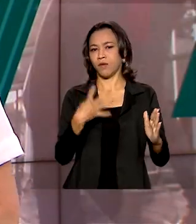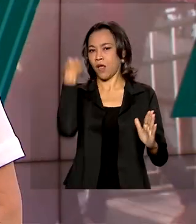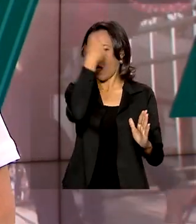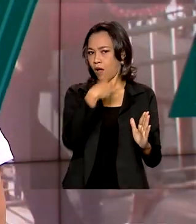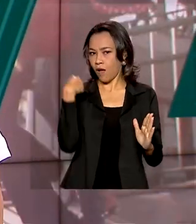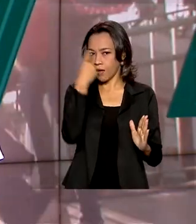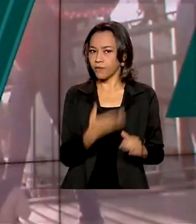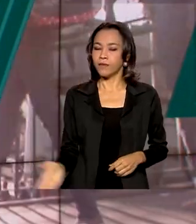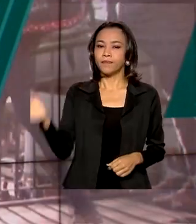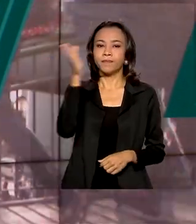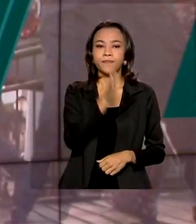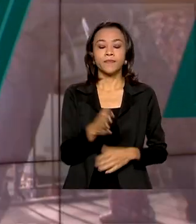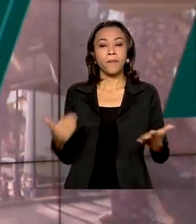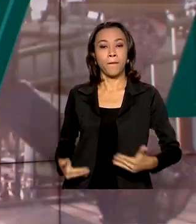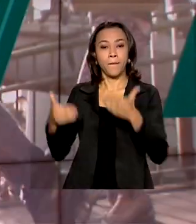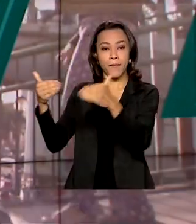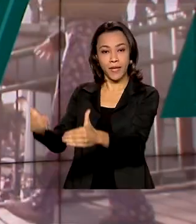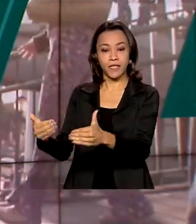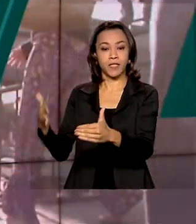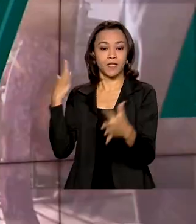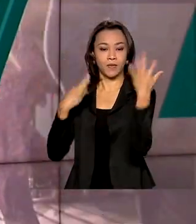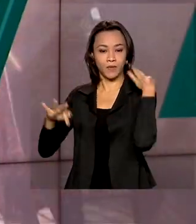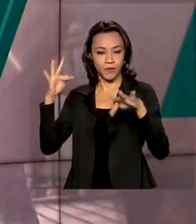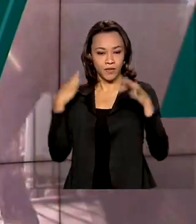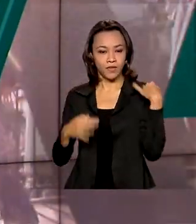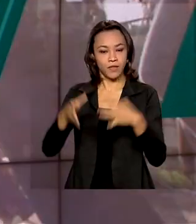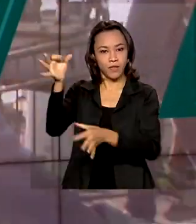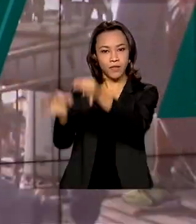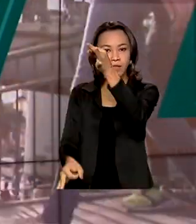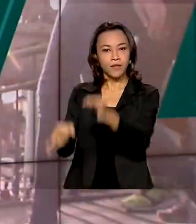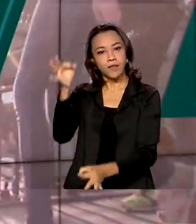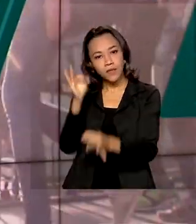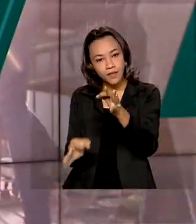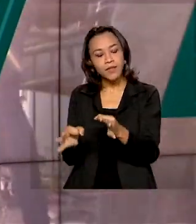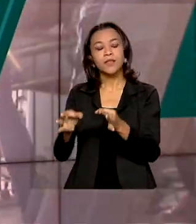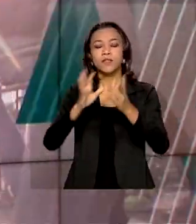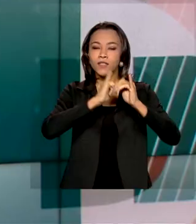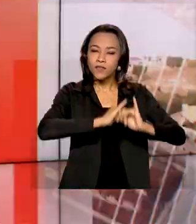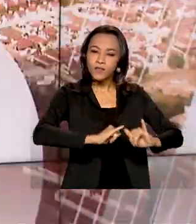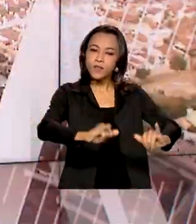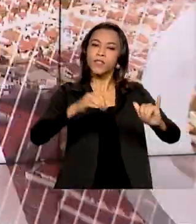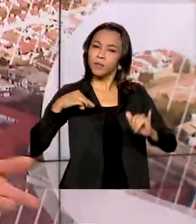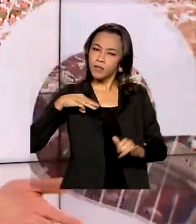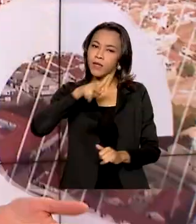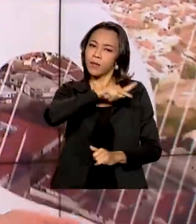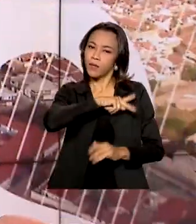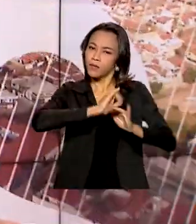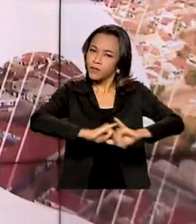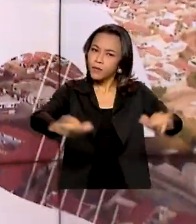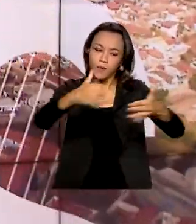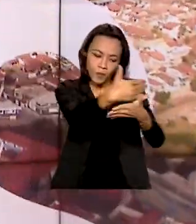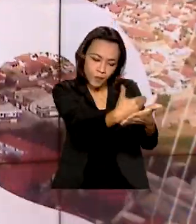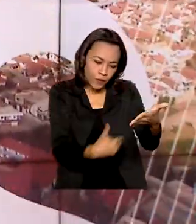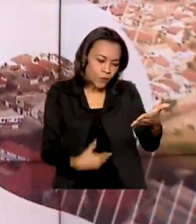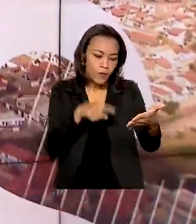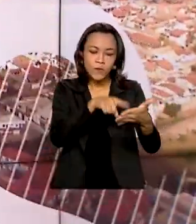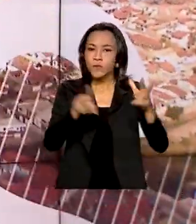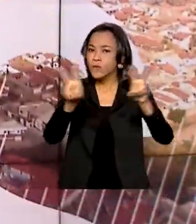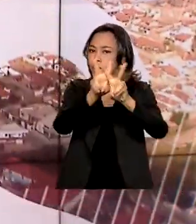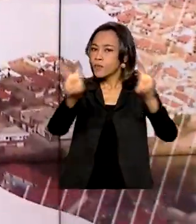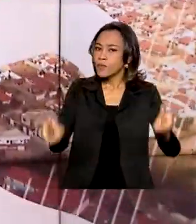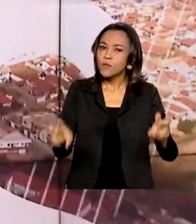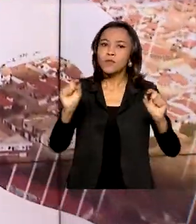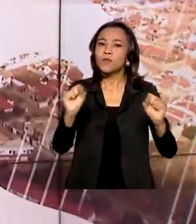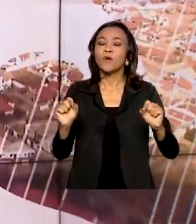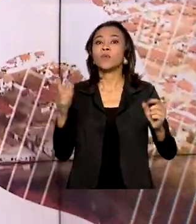Os Ministérios do Turismo e da Justiça e Segurança Pública lançaram a cartilha Consumidor Turista. Ela orienta sobre o transporte aéreo que